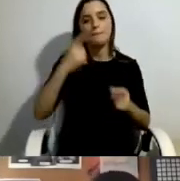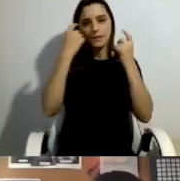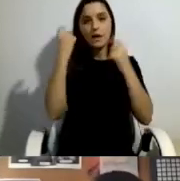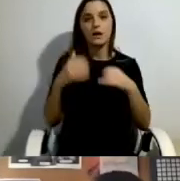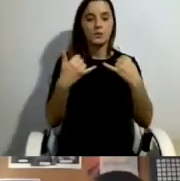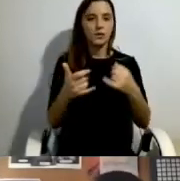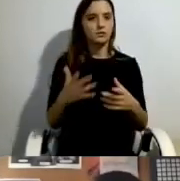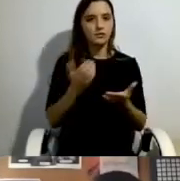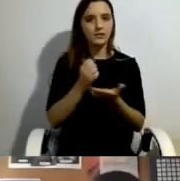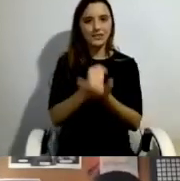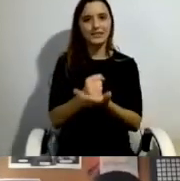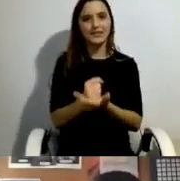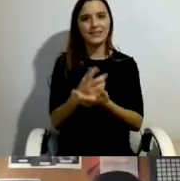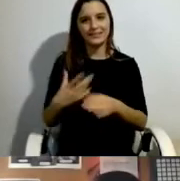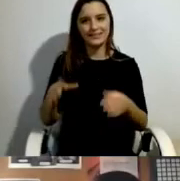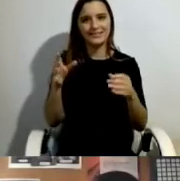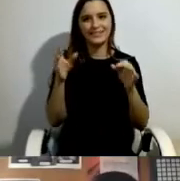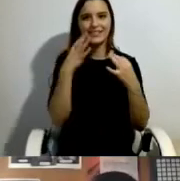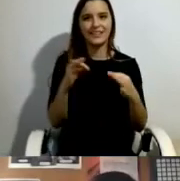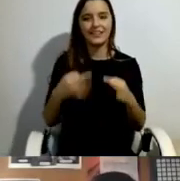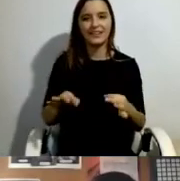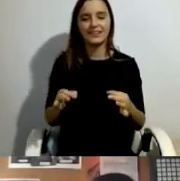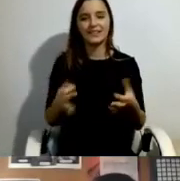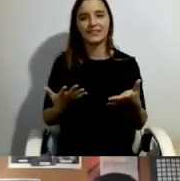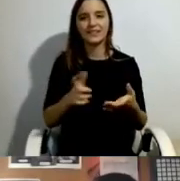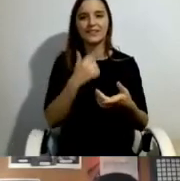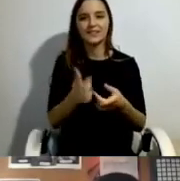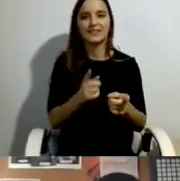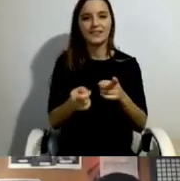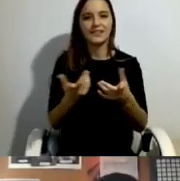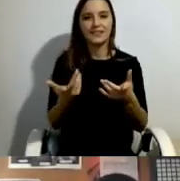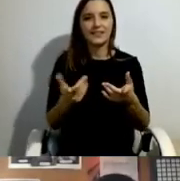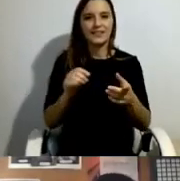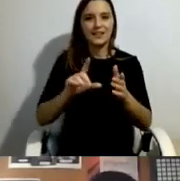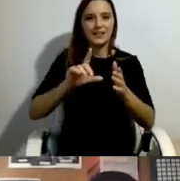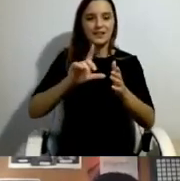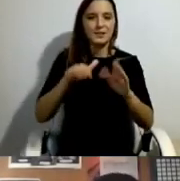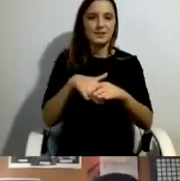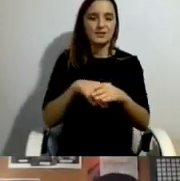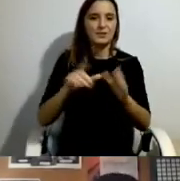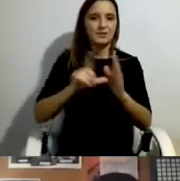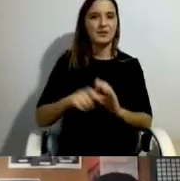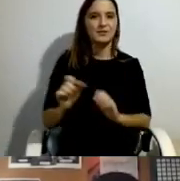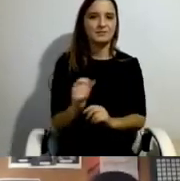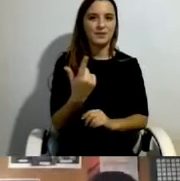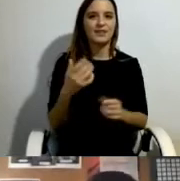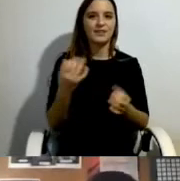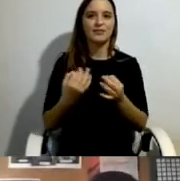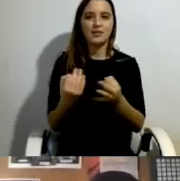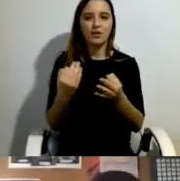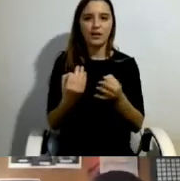chegamos às entrevistas das pessoas participantes no projeto piloto, de facto, há toda uma mudança de